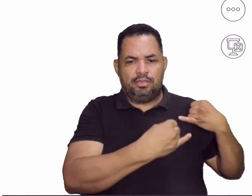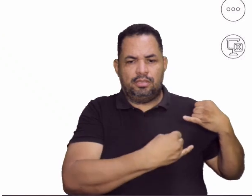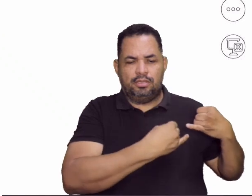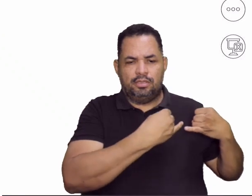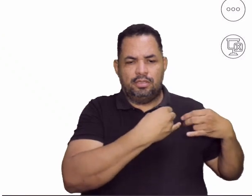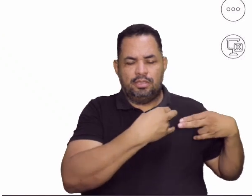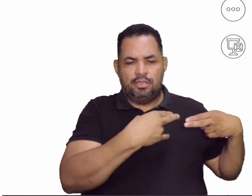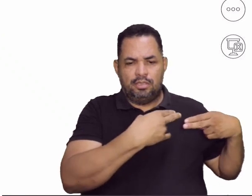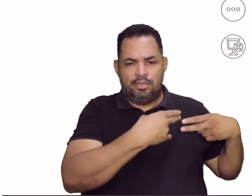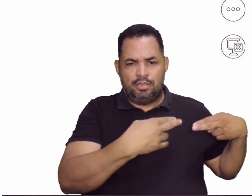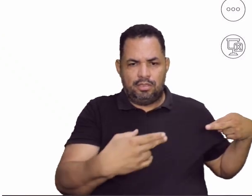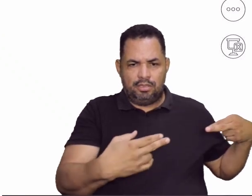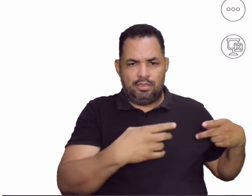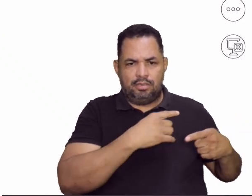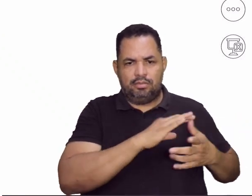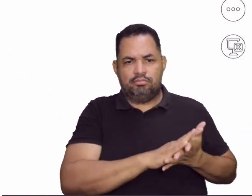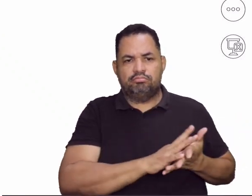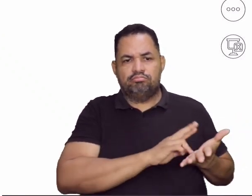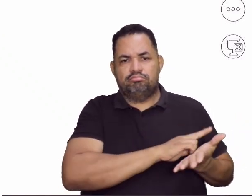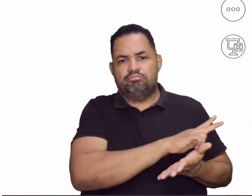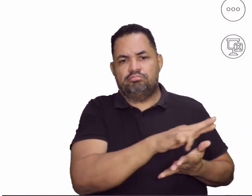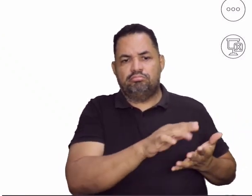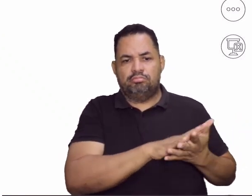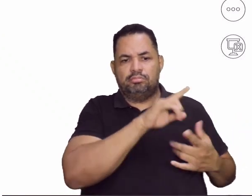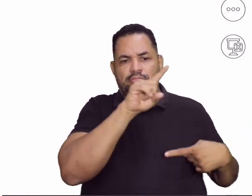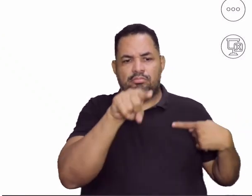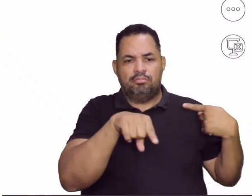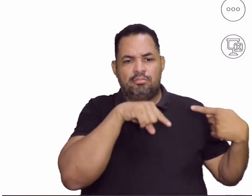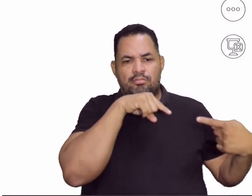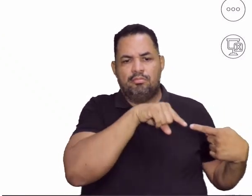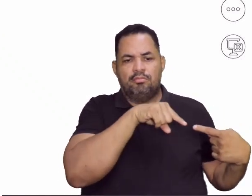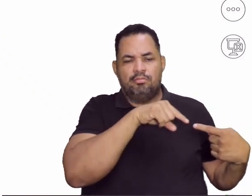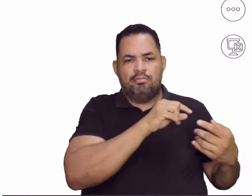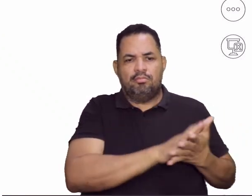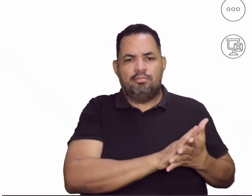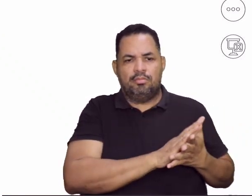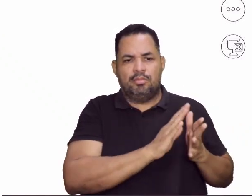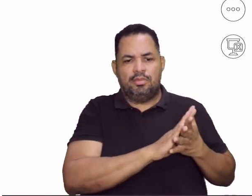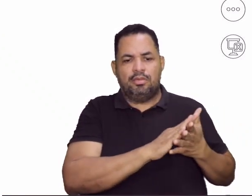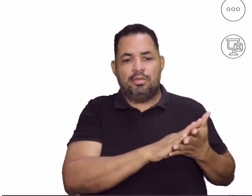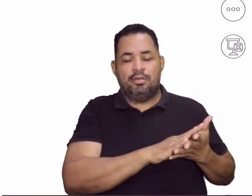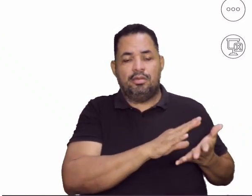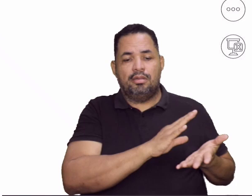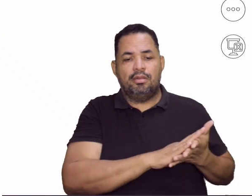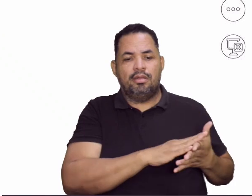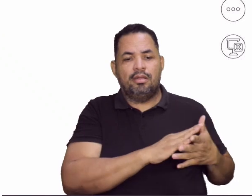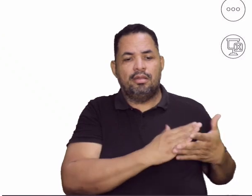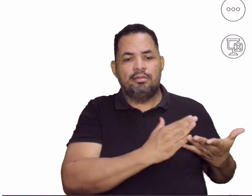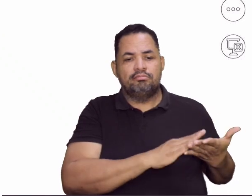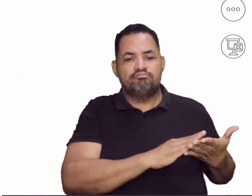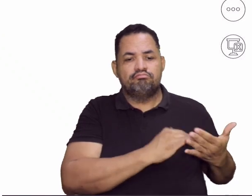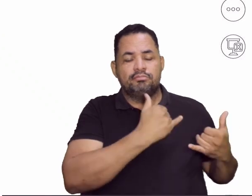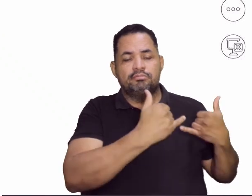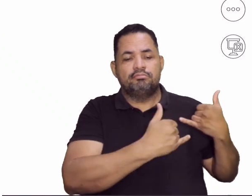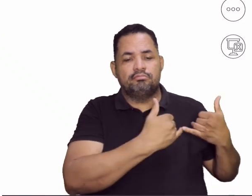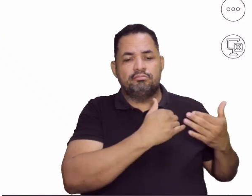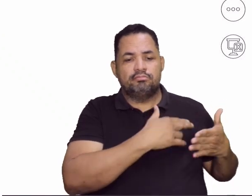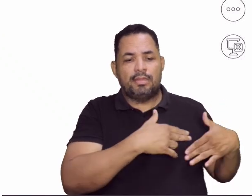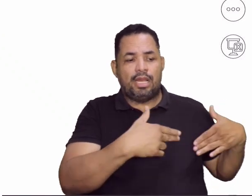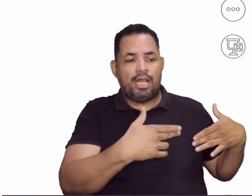eles são focados no quê, profilis? Eles são focados em diversão e entretenimento.